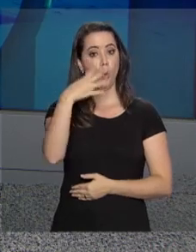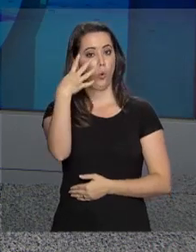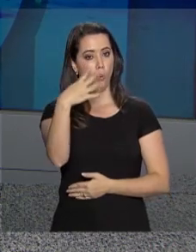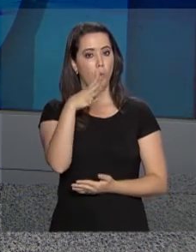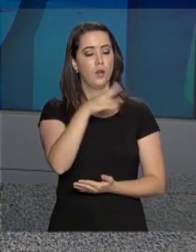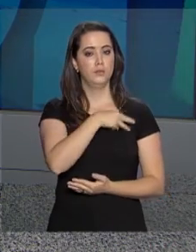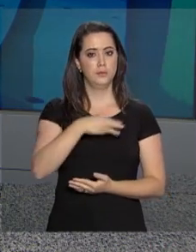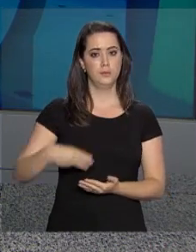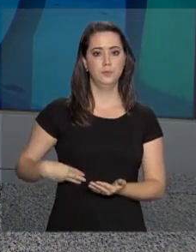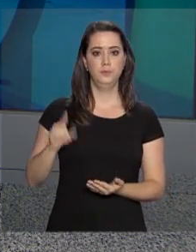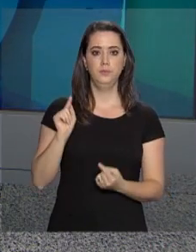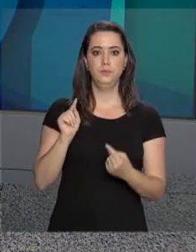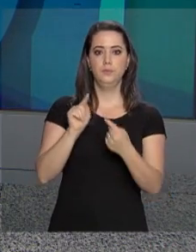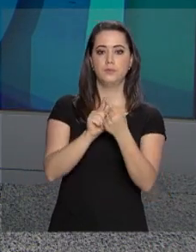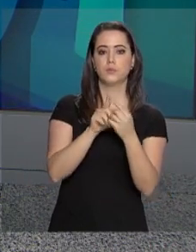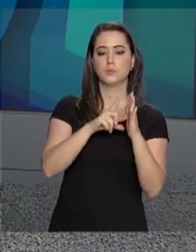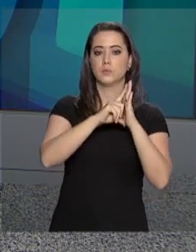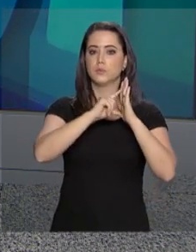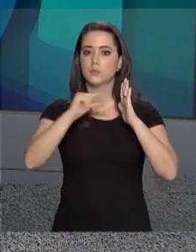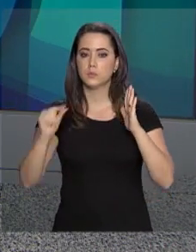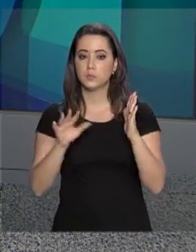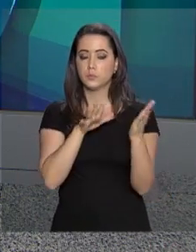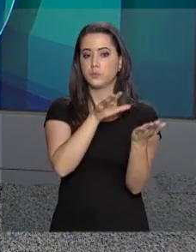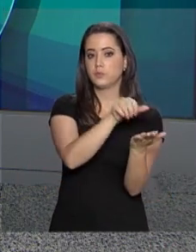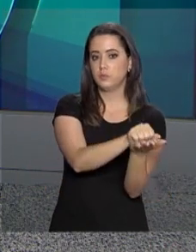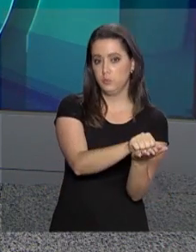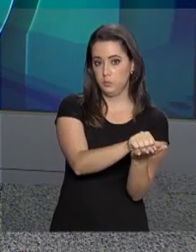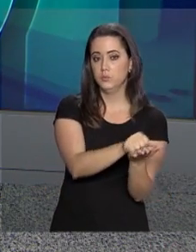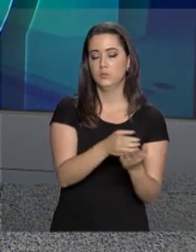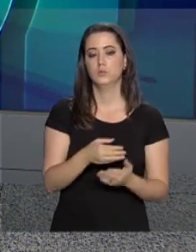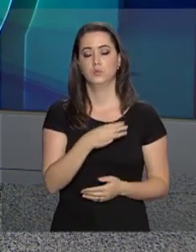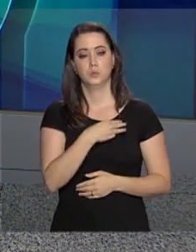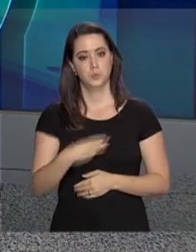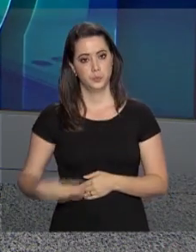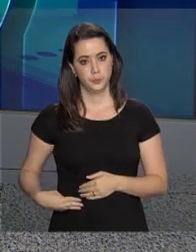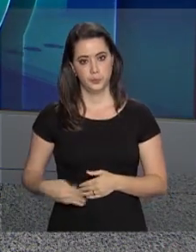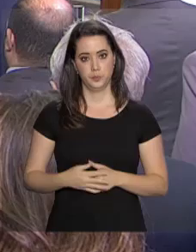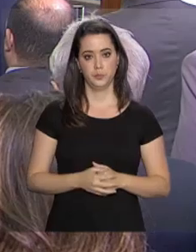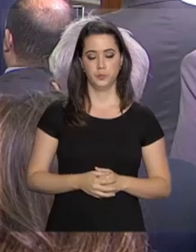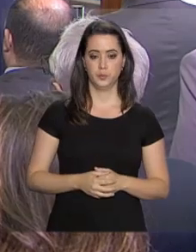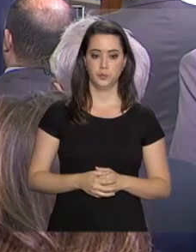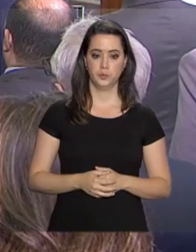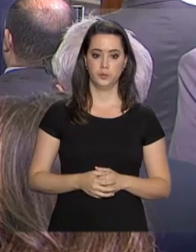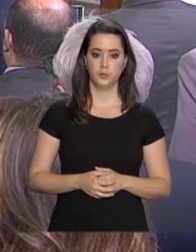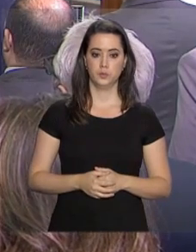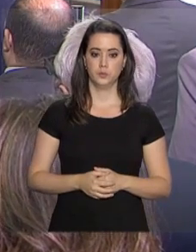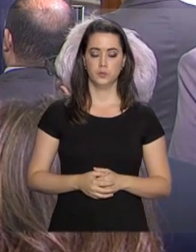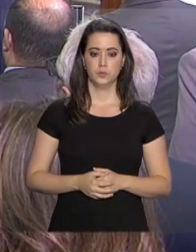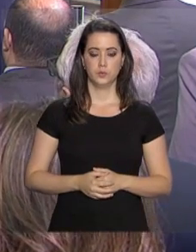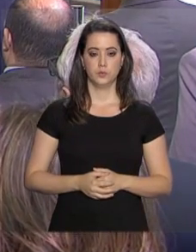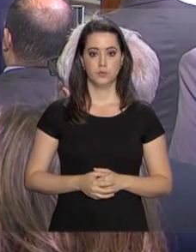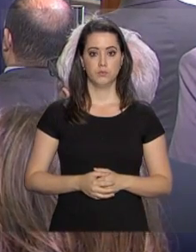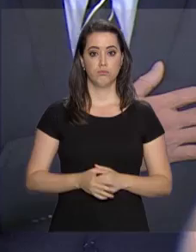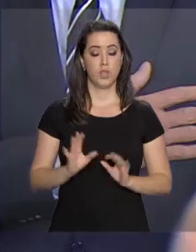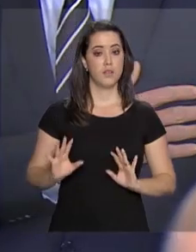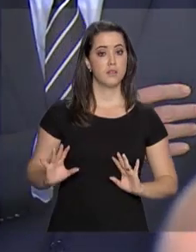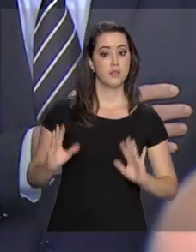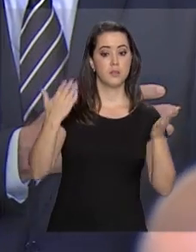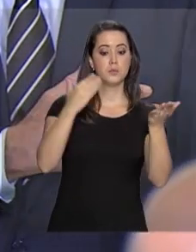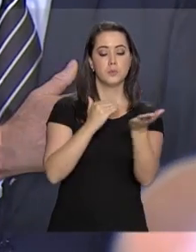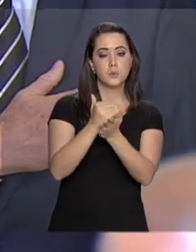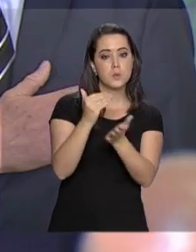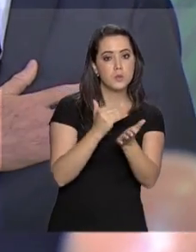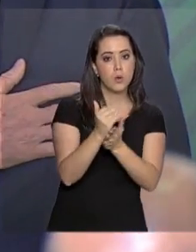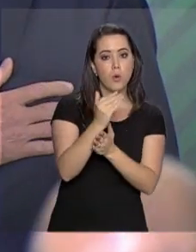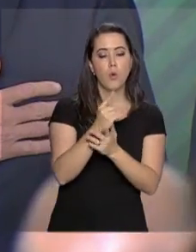ministros diretamente ligados ao Palácio do Planalto assumiram os cargos. A solenidade começou